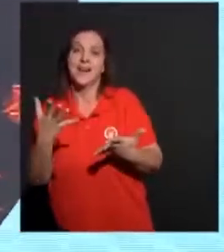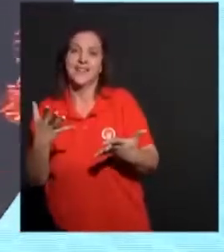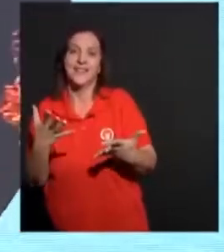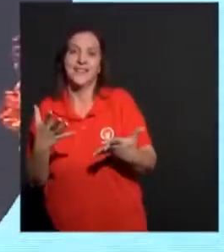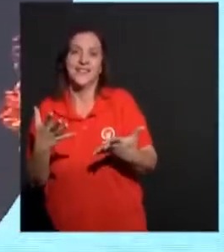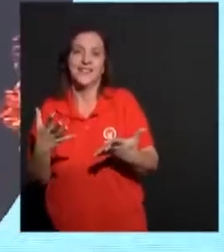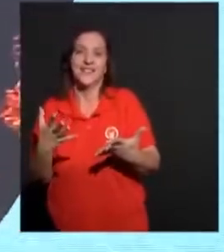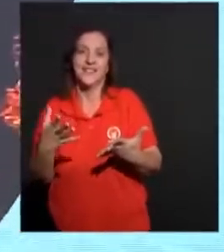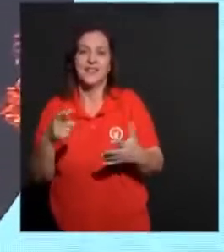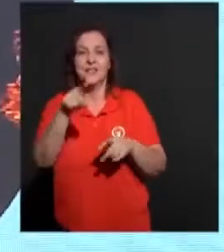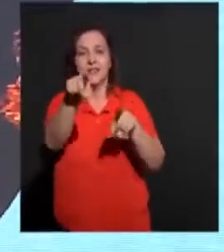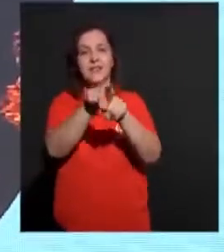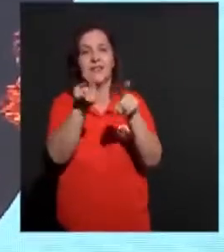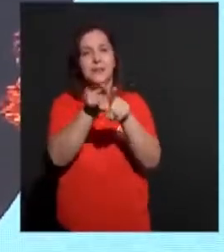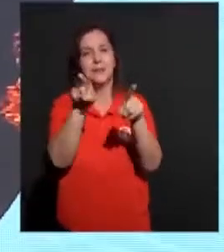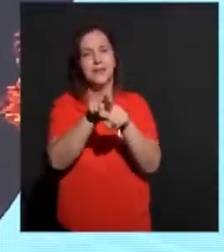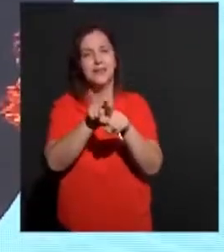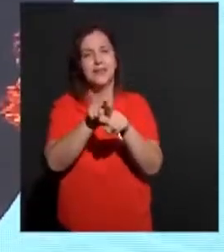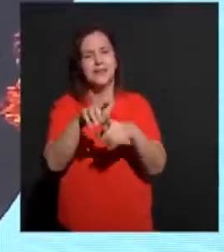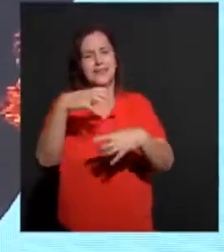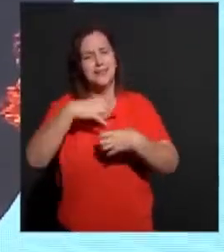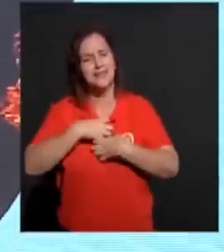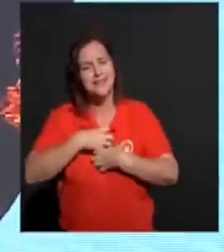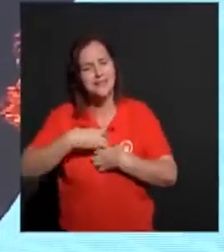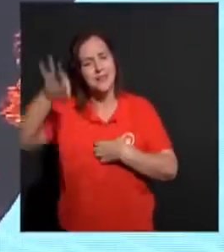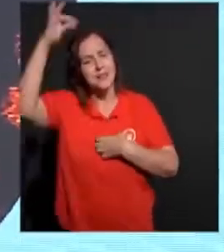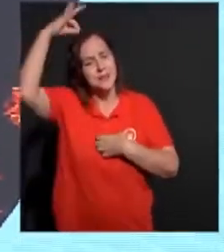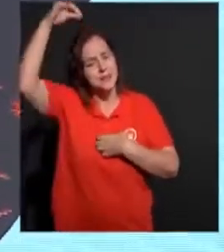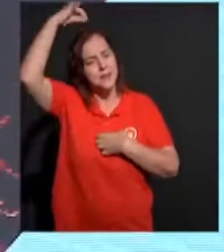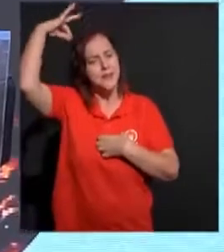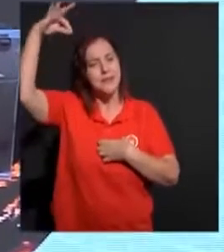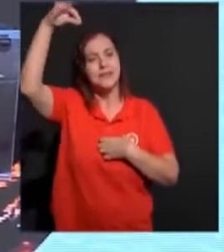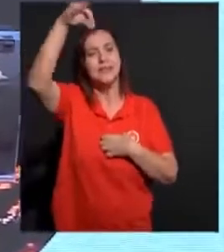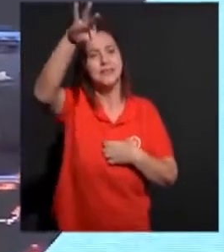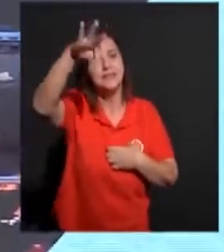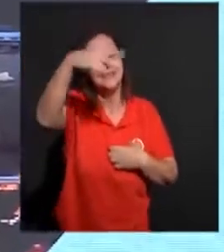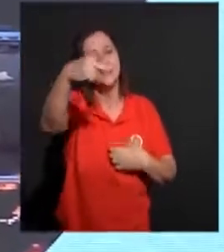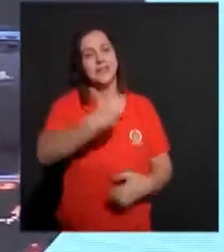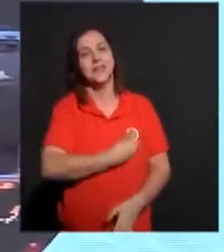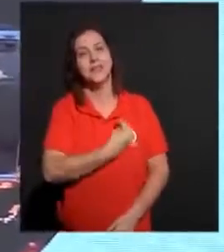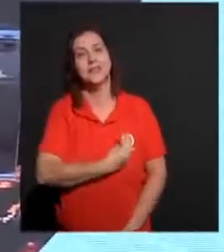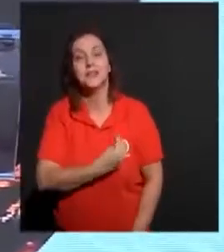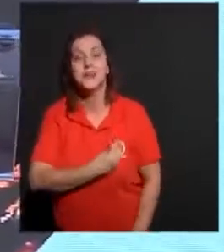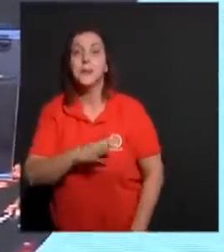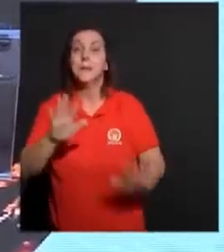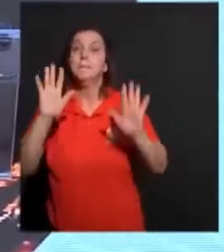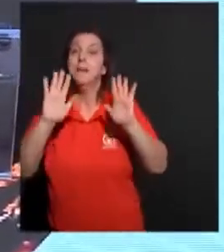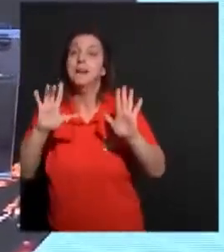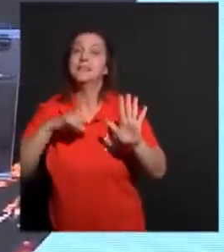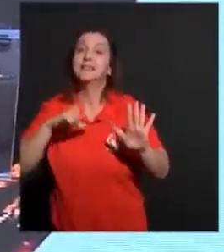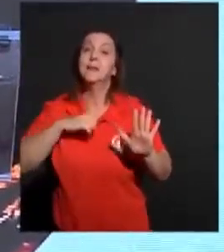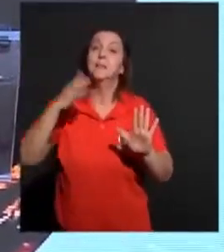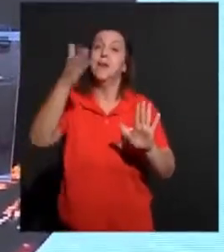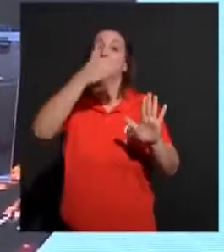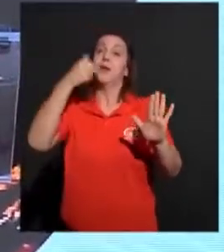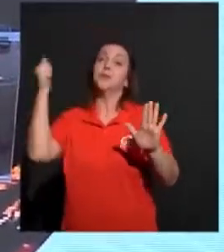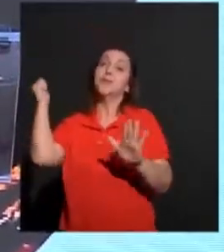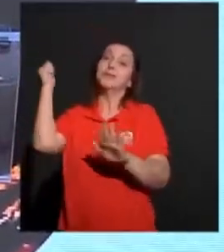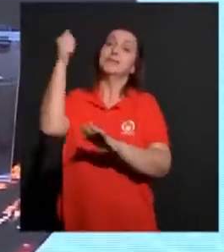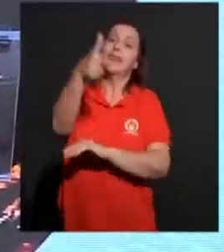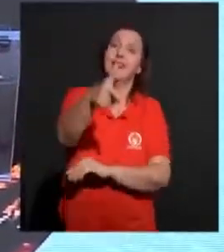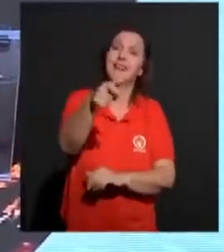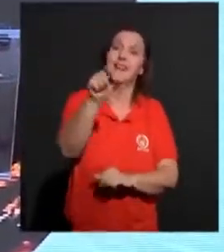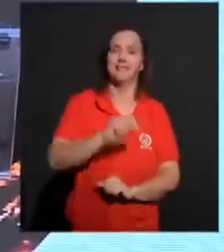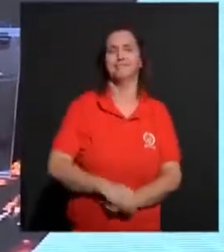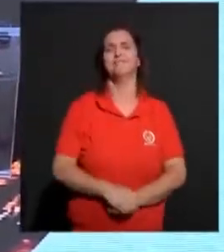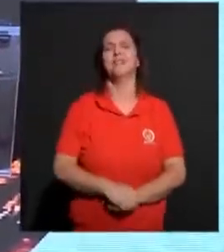E você pode se sentir a presença do Espírito Santo. Mas eu quero te dizer que ainda tem algo muito melhor. Por isso que você pode